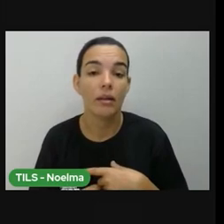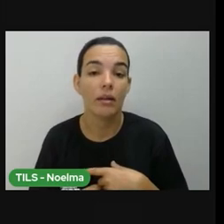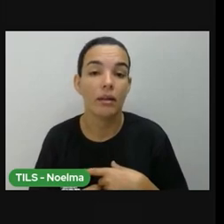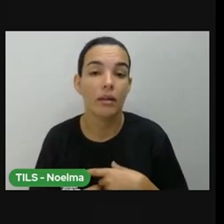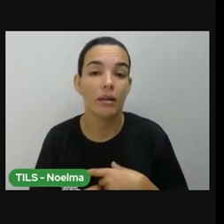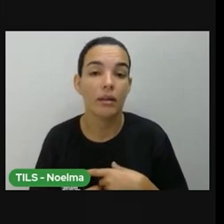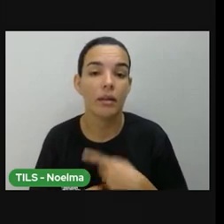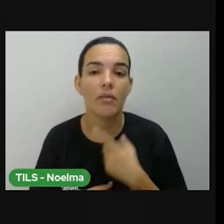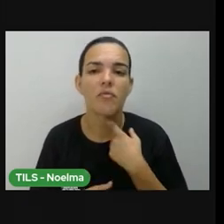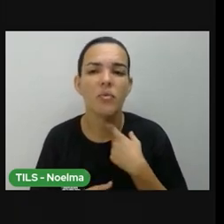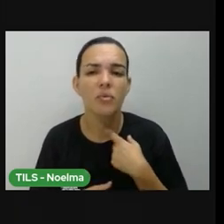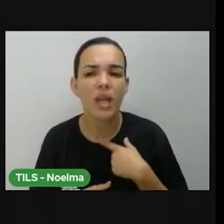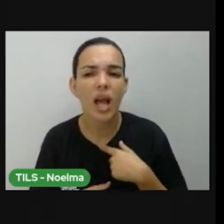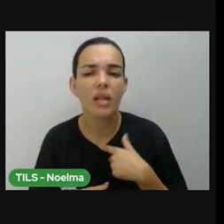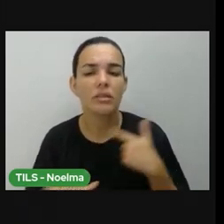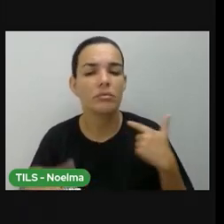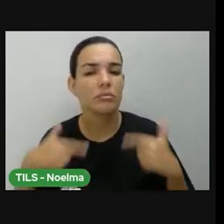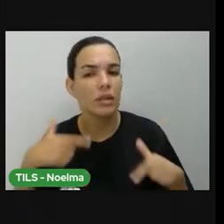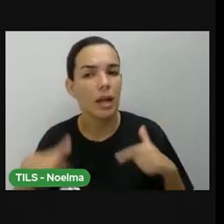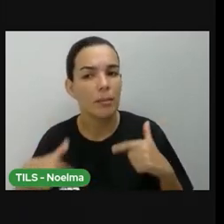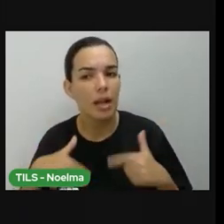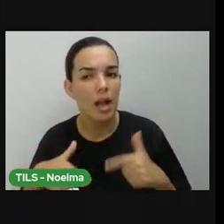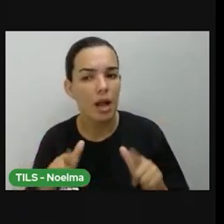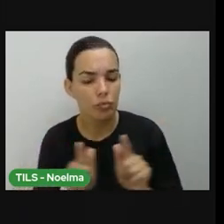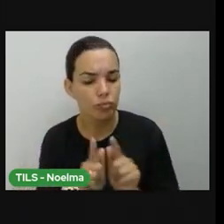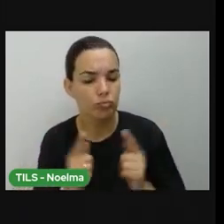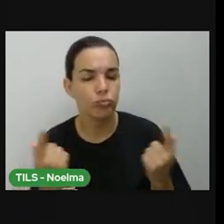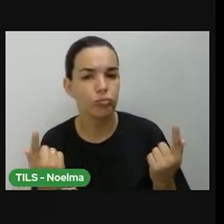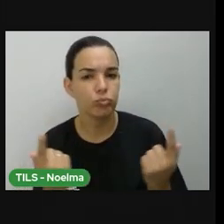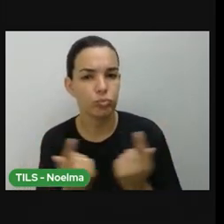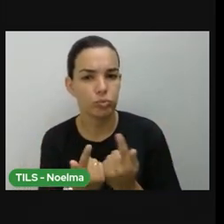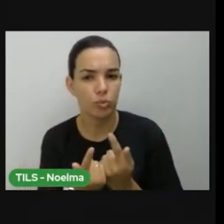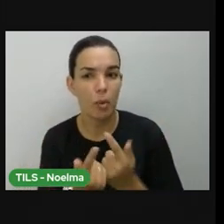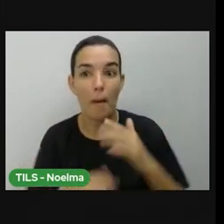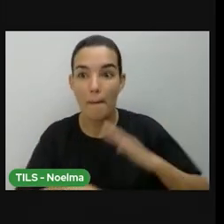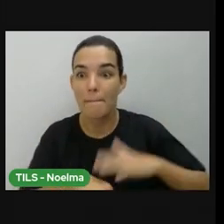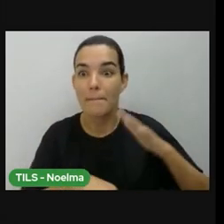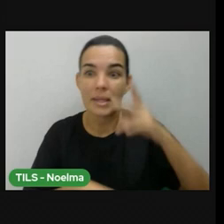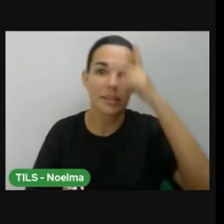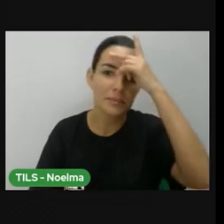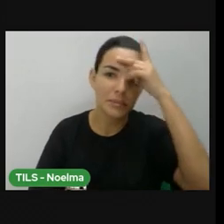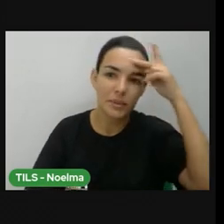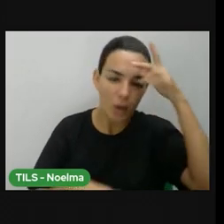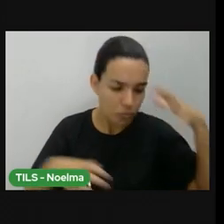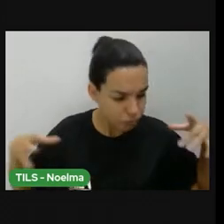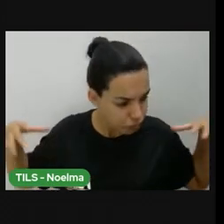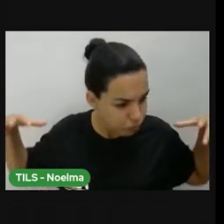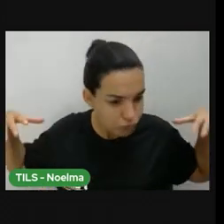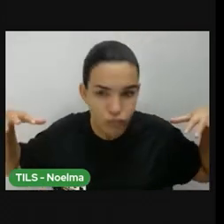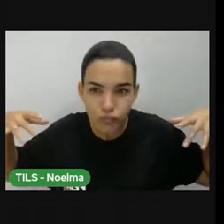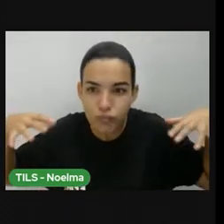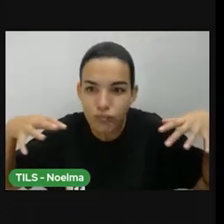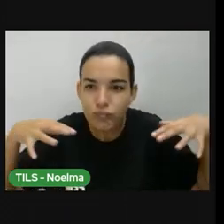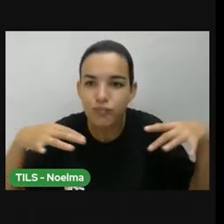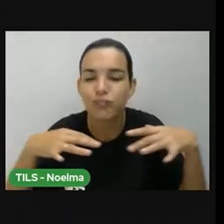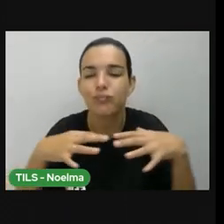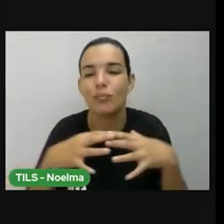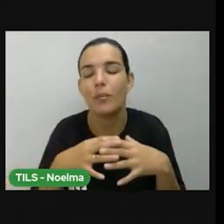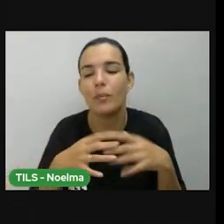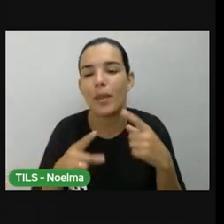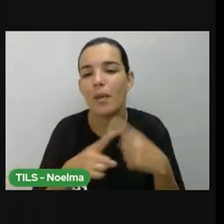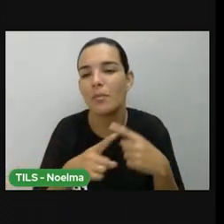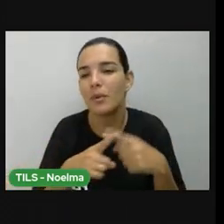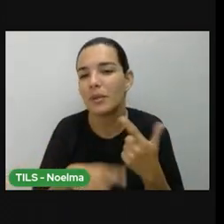tinha vontade, de trabalhar, comunitário, com mais gente, e também foi crescendo, o número de pessoas, e nós não tinha,